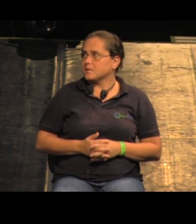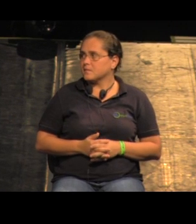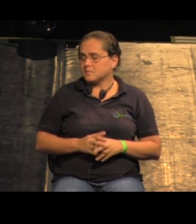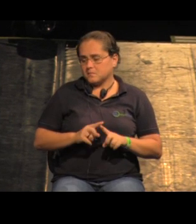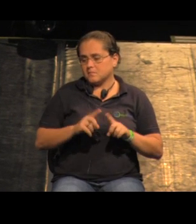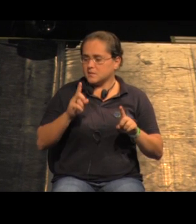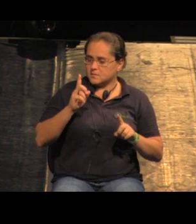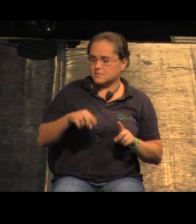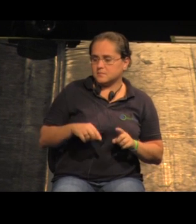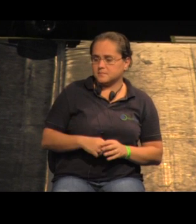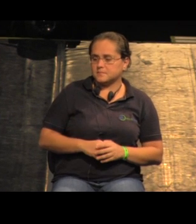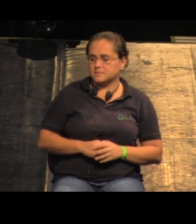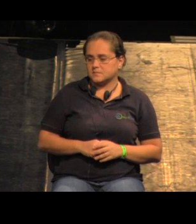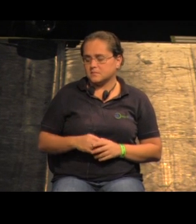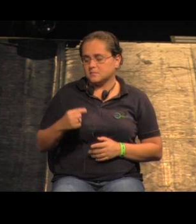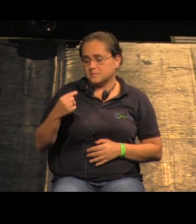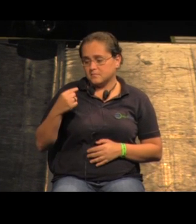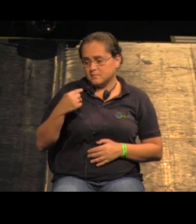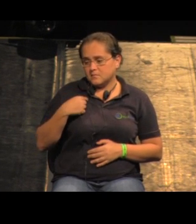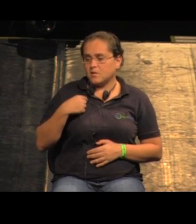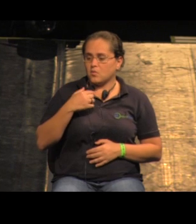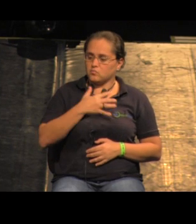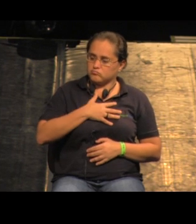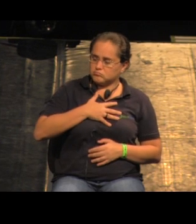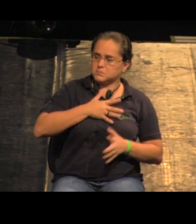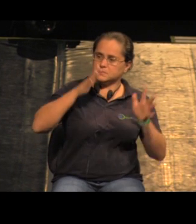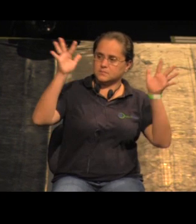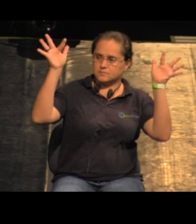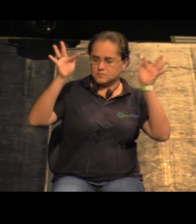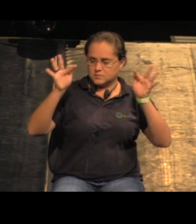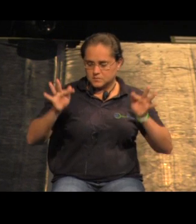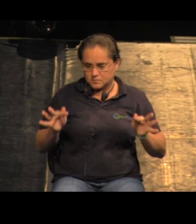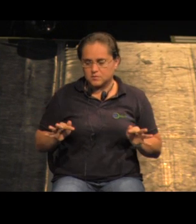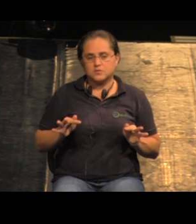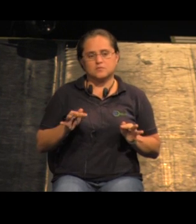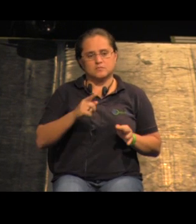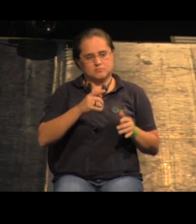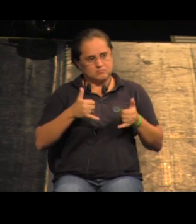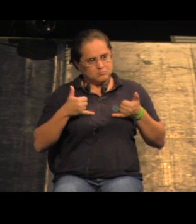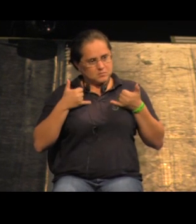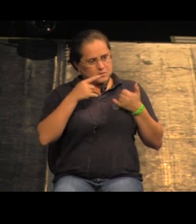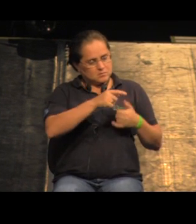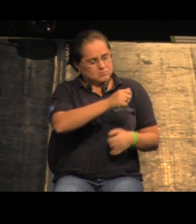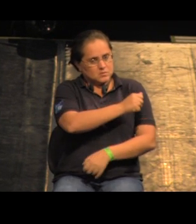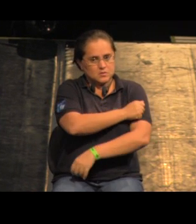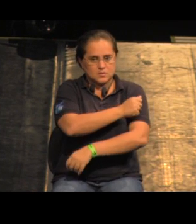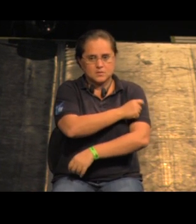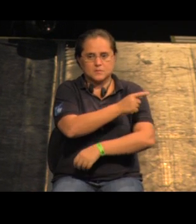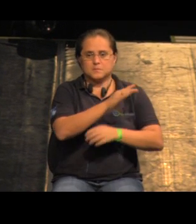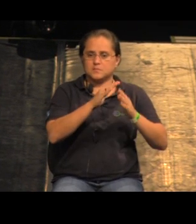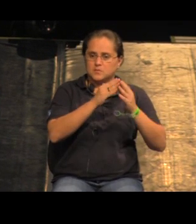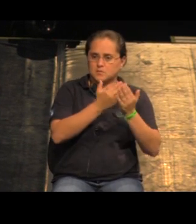mas é isso que deu para fazer e eu fico muito contente e orgulhoso desses meninos da escola da cidade que